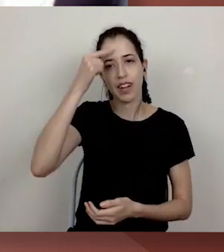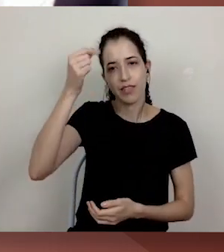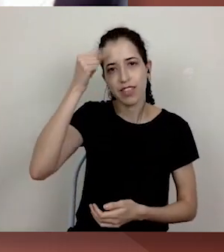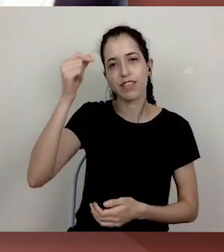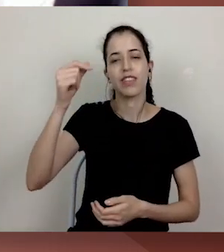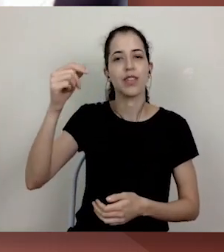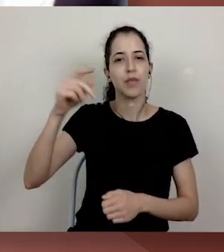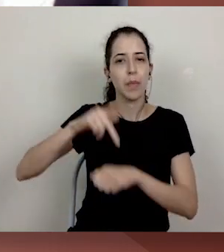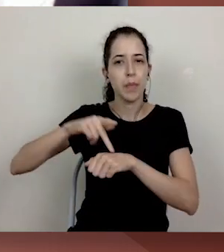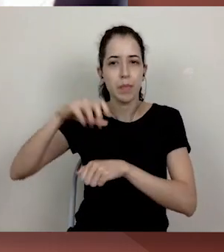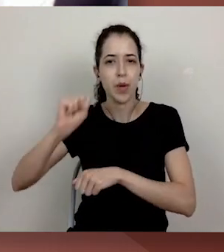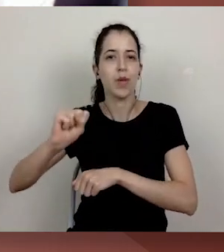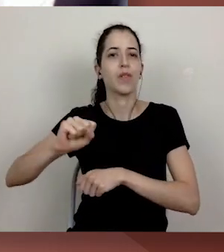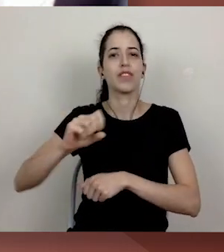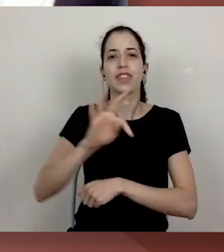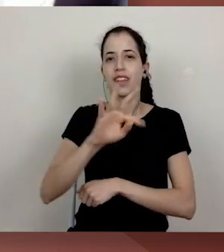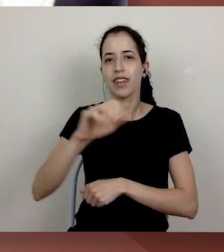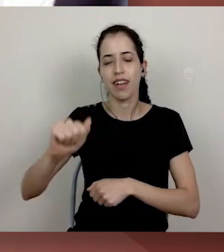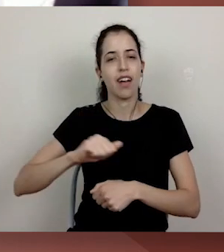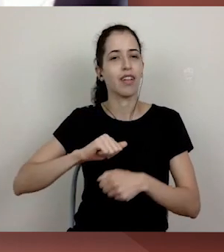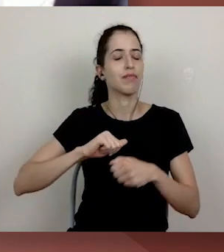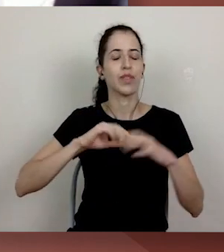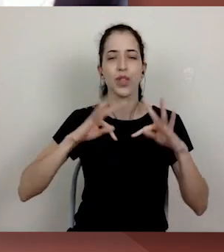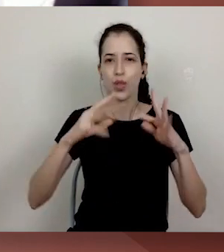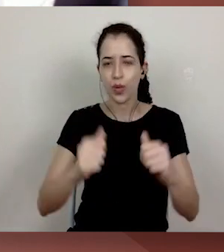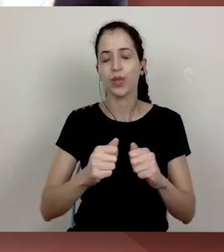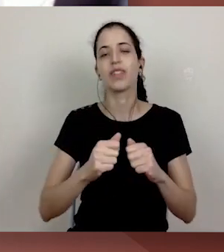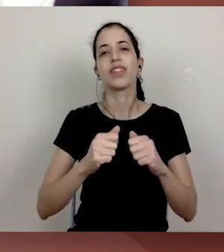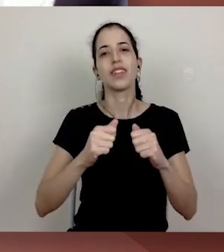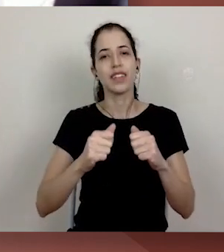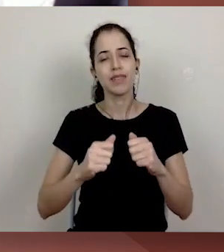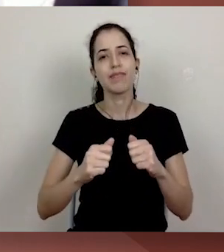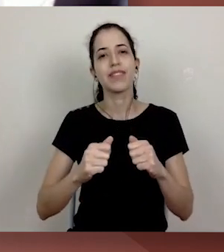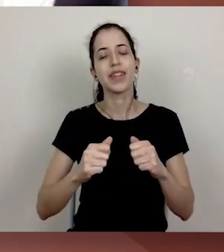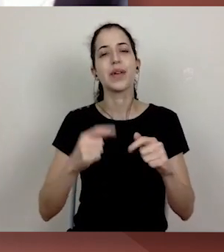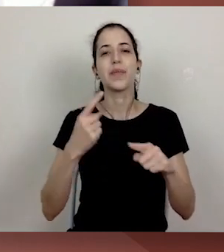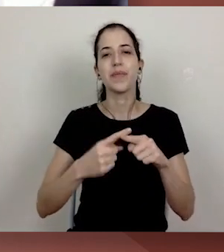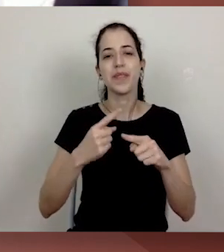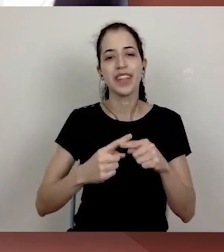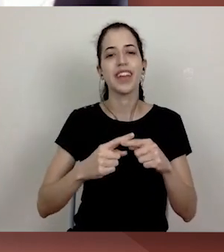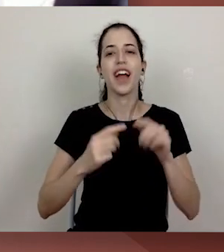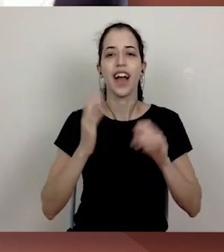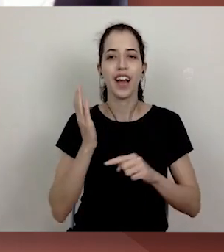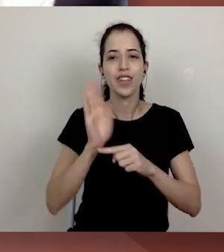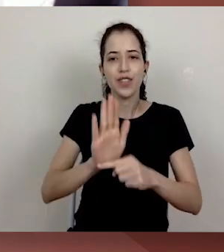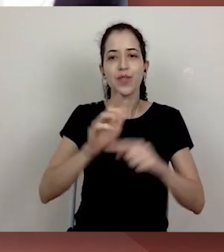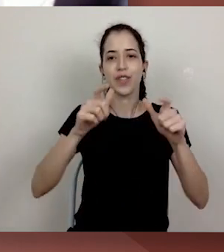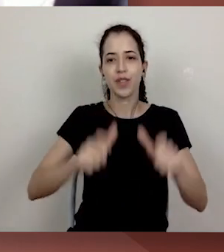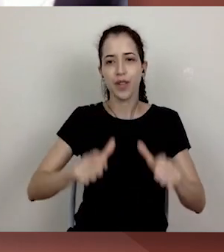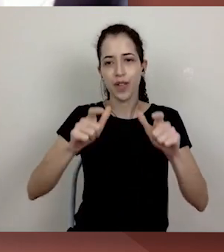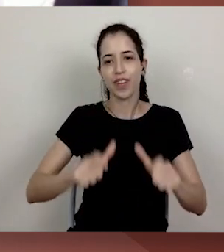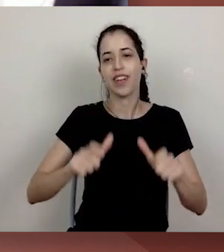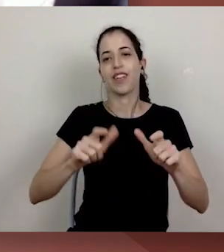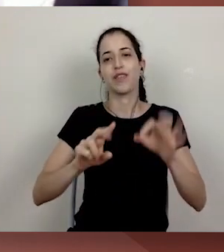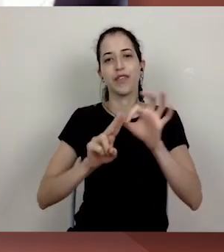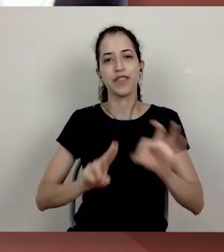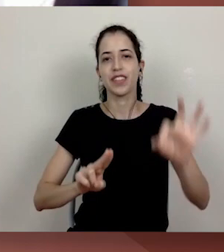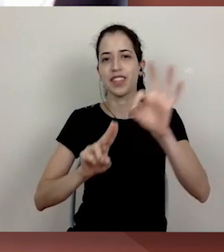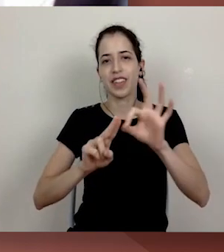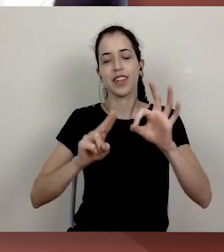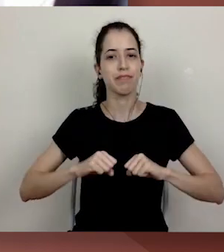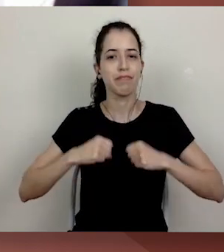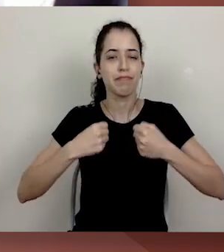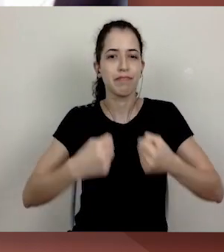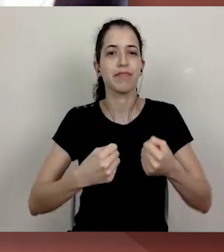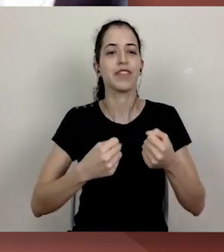presença, atuação e dedicação em ensino, pesquisa, extensão e também em